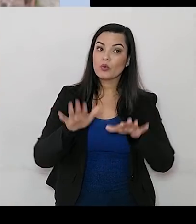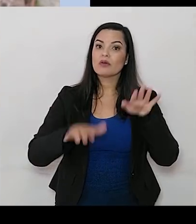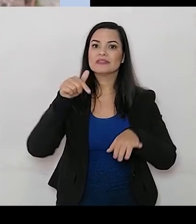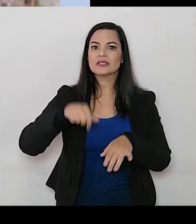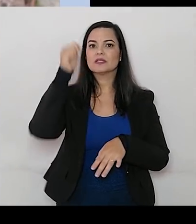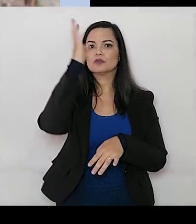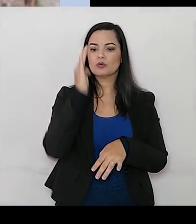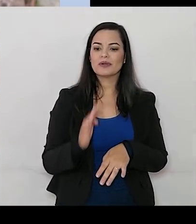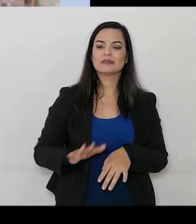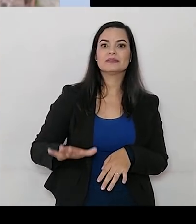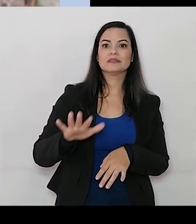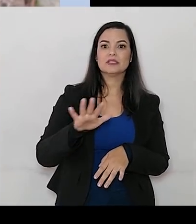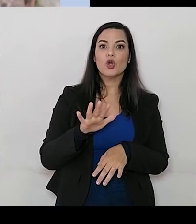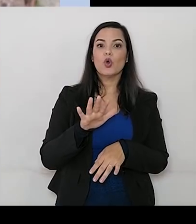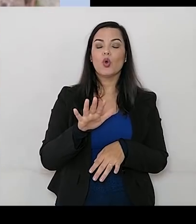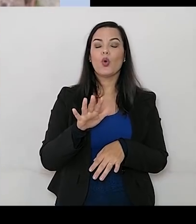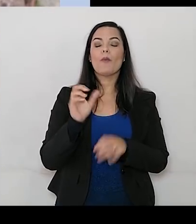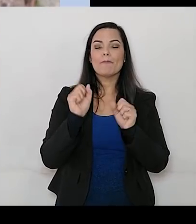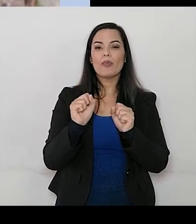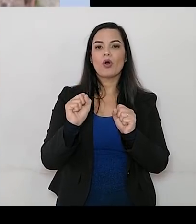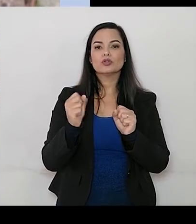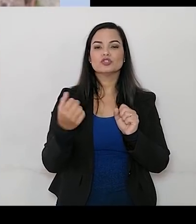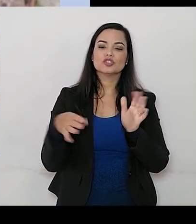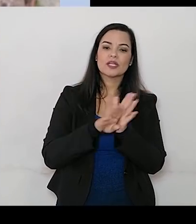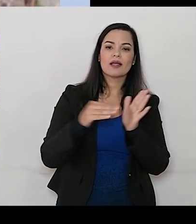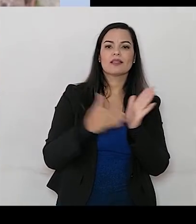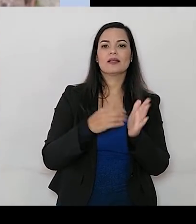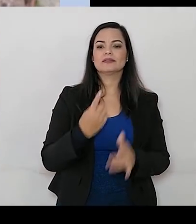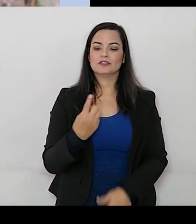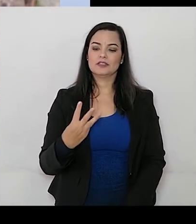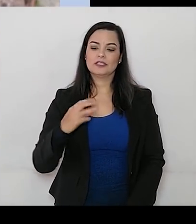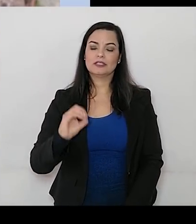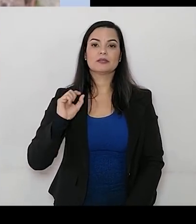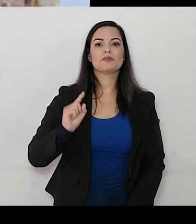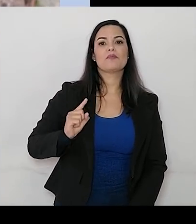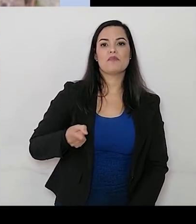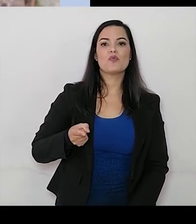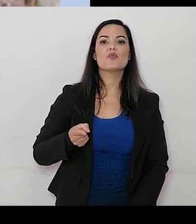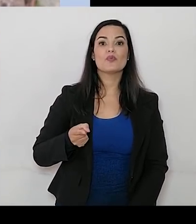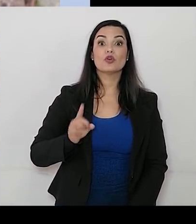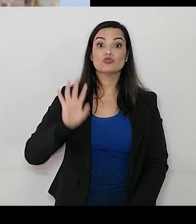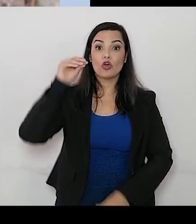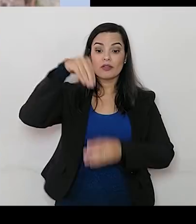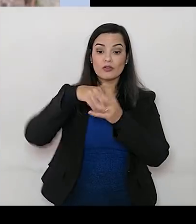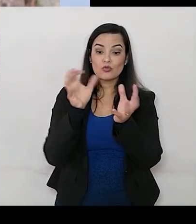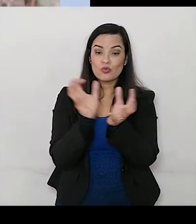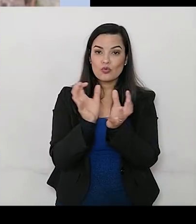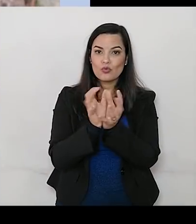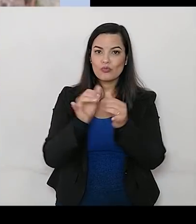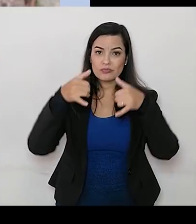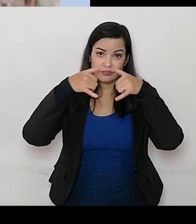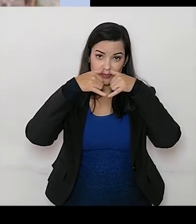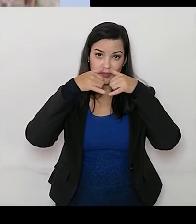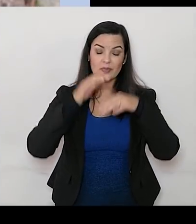aqui no Brasil, ela pode chegar até 130 mil representantes só deste grupo, só dos besouros. E